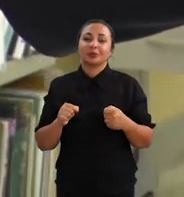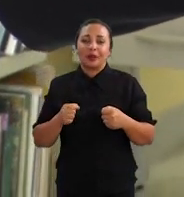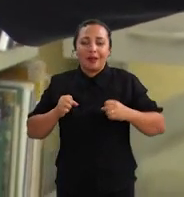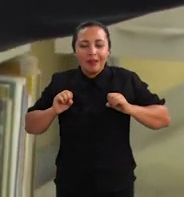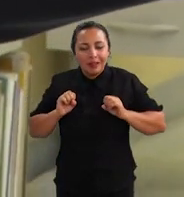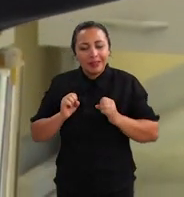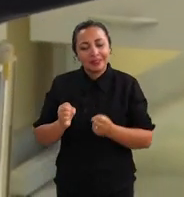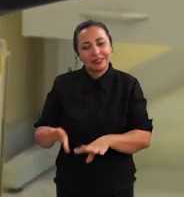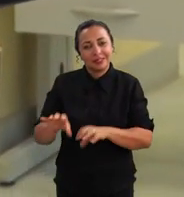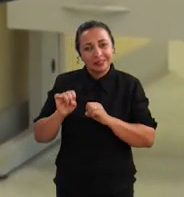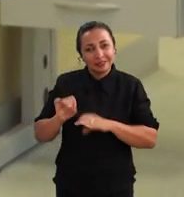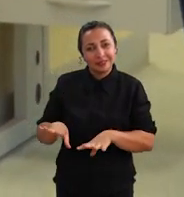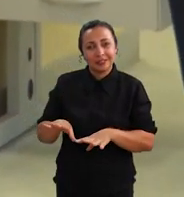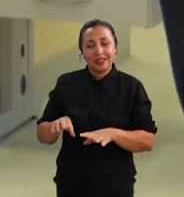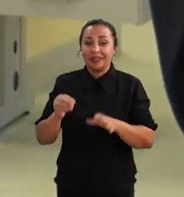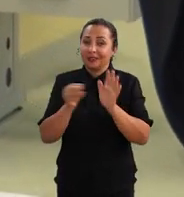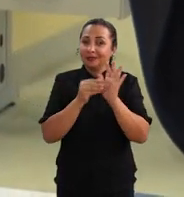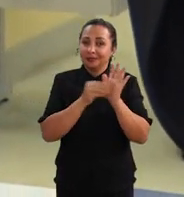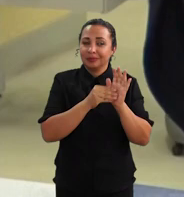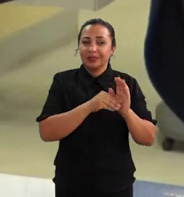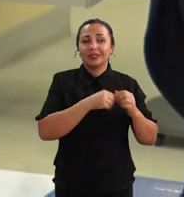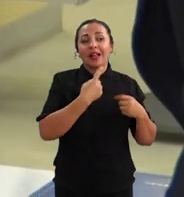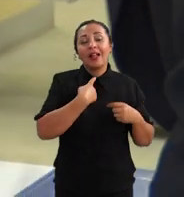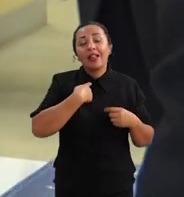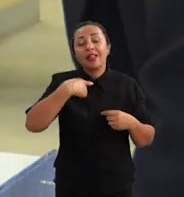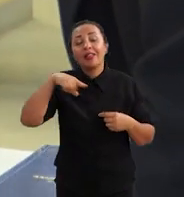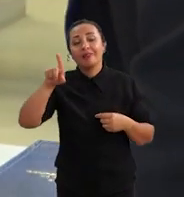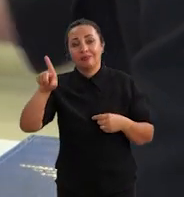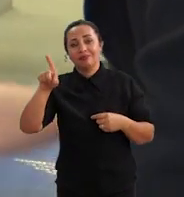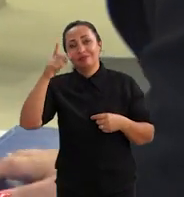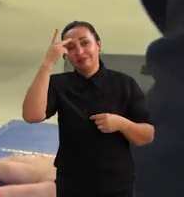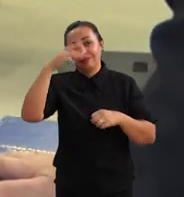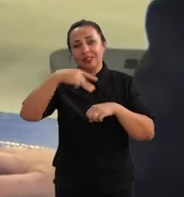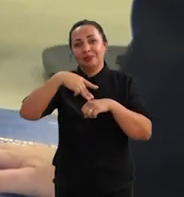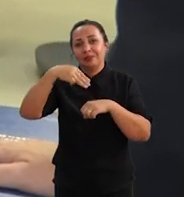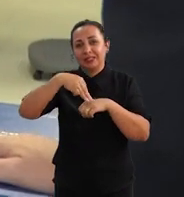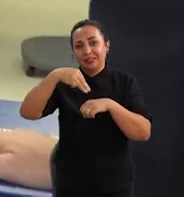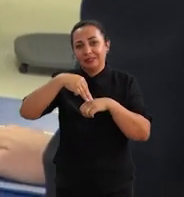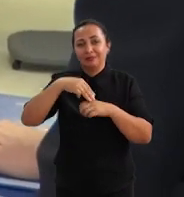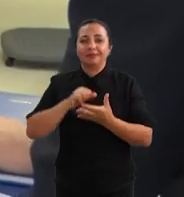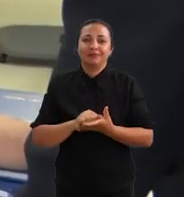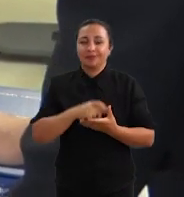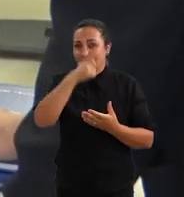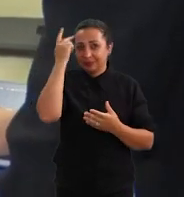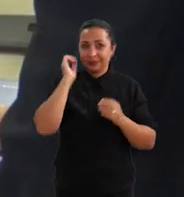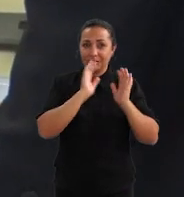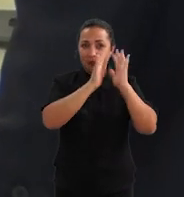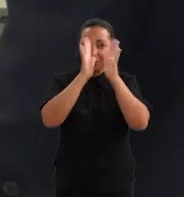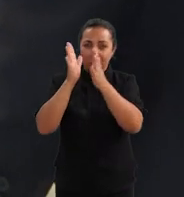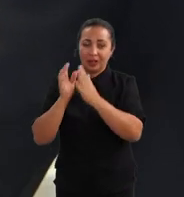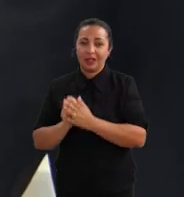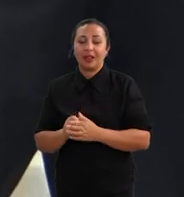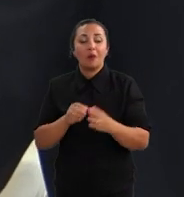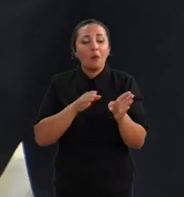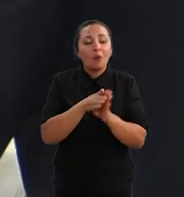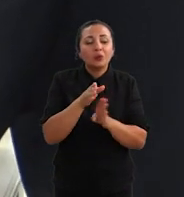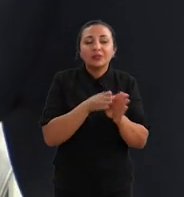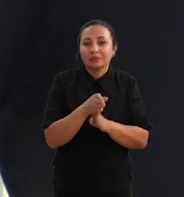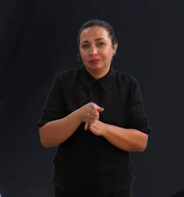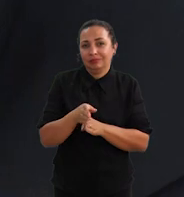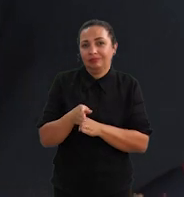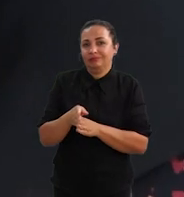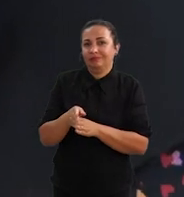e dessa necessidade foi a proposta que eu levei para o mestrado. O bibliotecário, ele é um mediador,